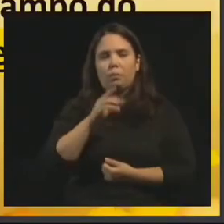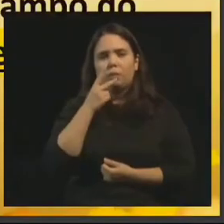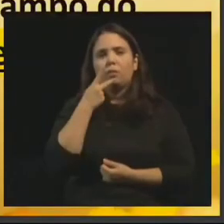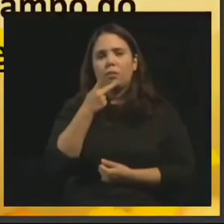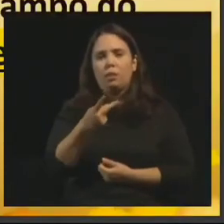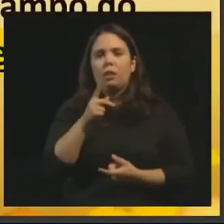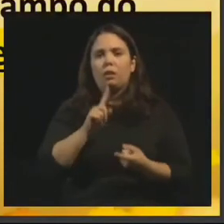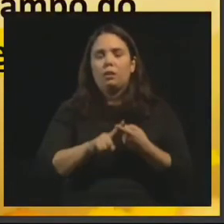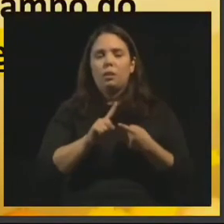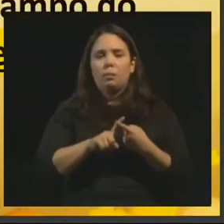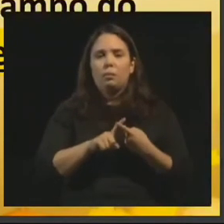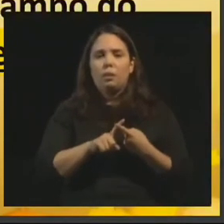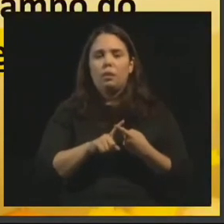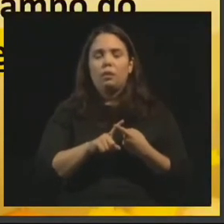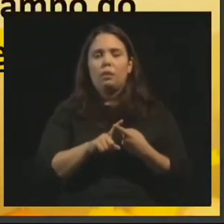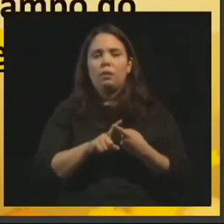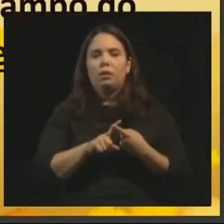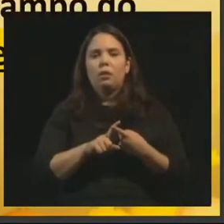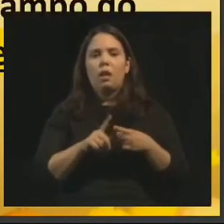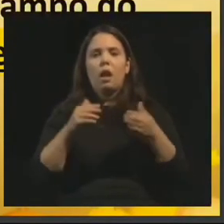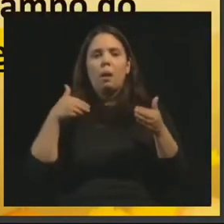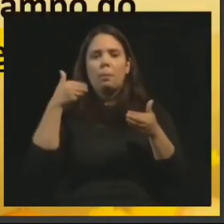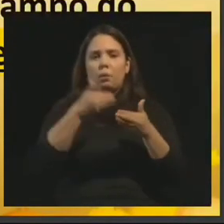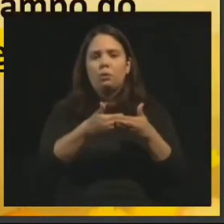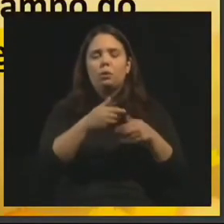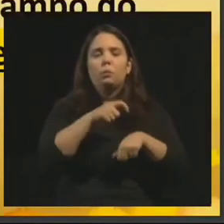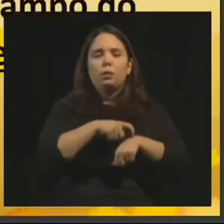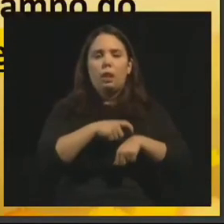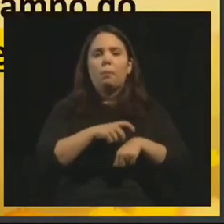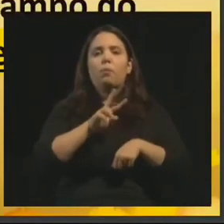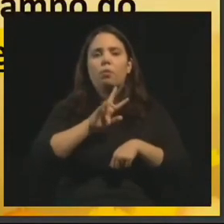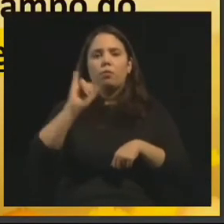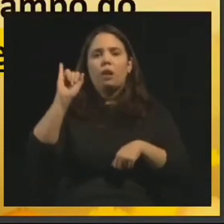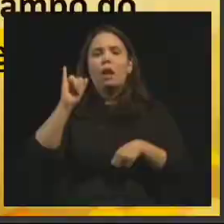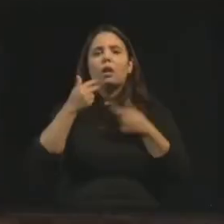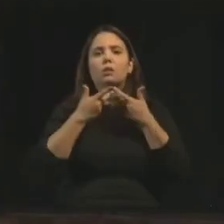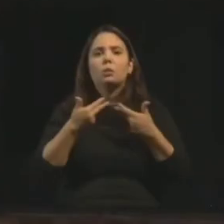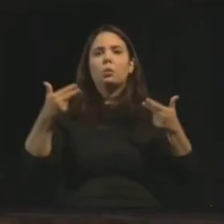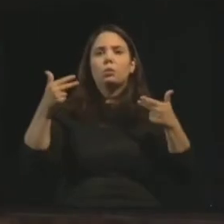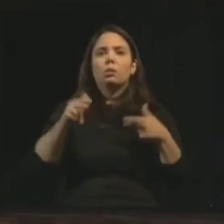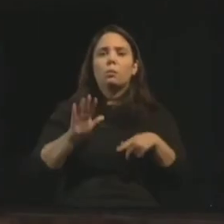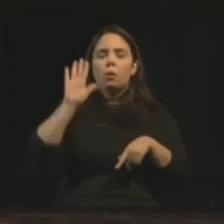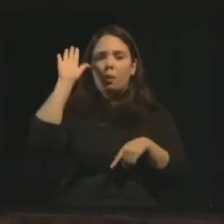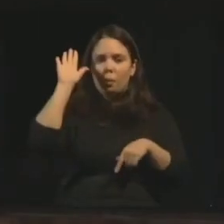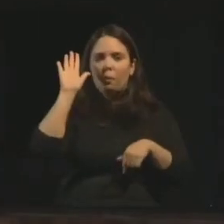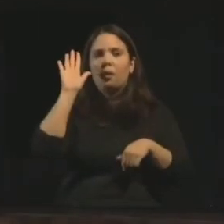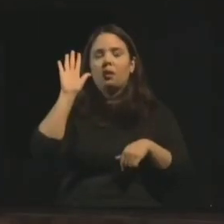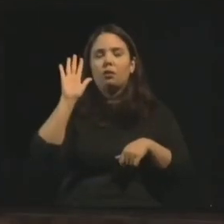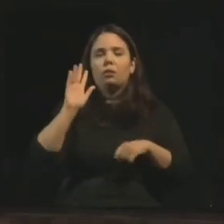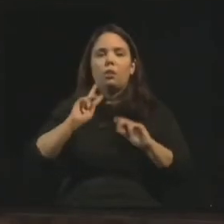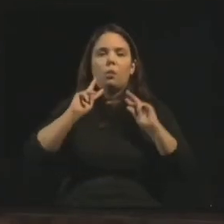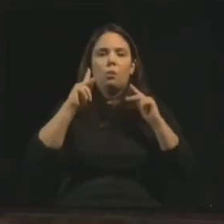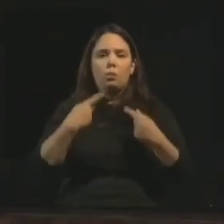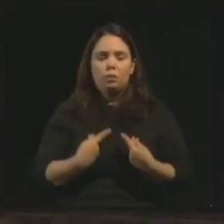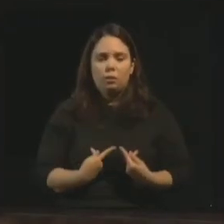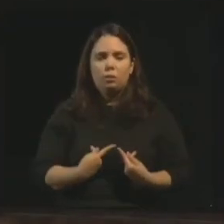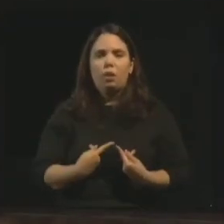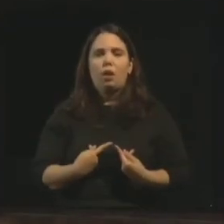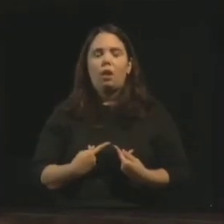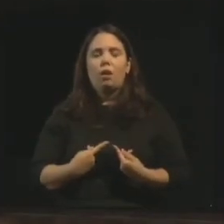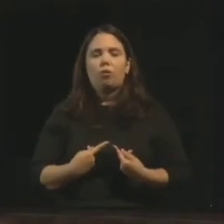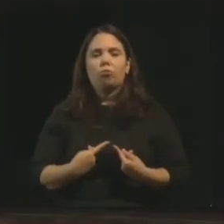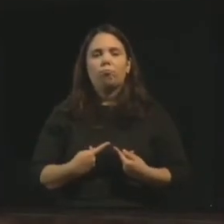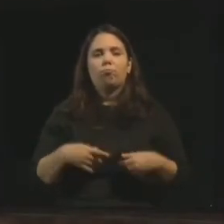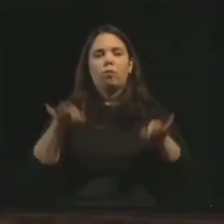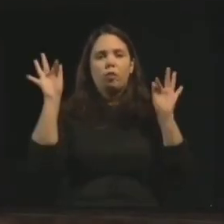que aproxima-se o tempo em que se cumprirão as coisas anunciadas para a transformação da humanidade. ditosos,